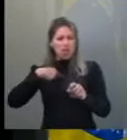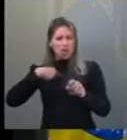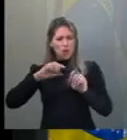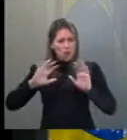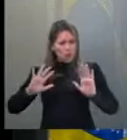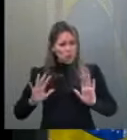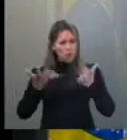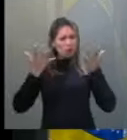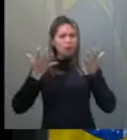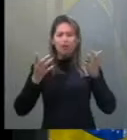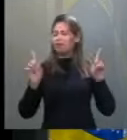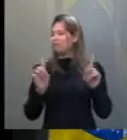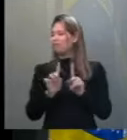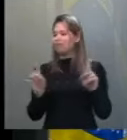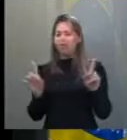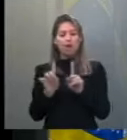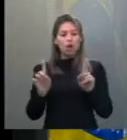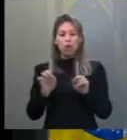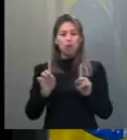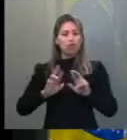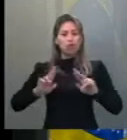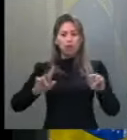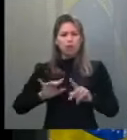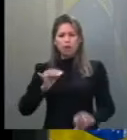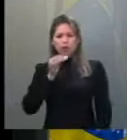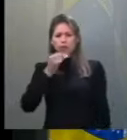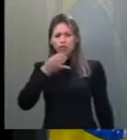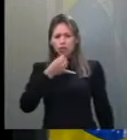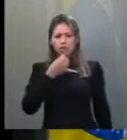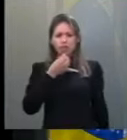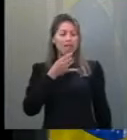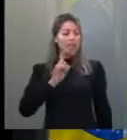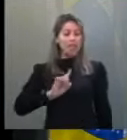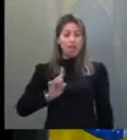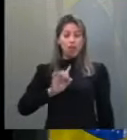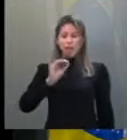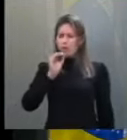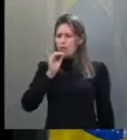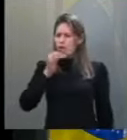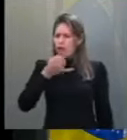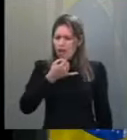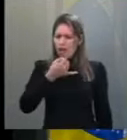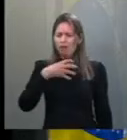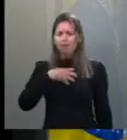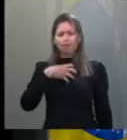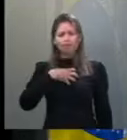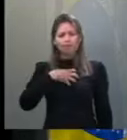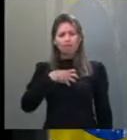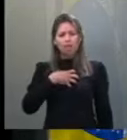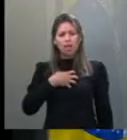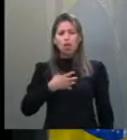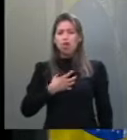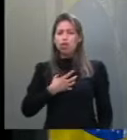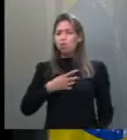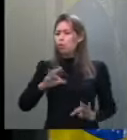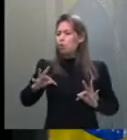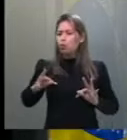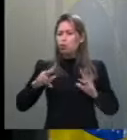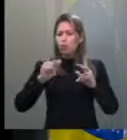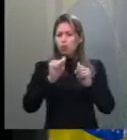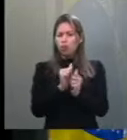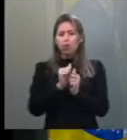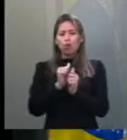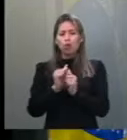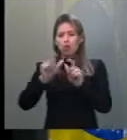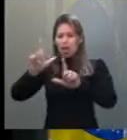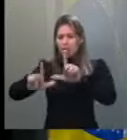Isso para mim não é uma vitória. Eu não comemoro isso. Eu lamento essa situação. Todos os canais de televisão que